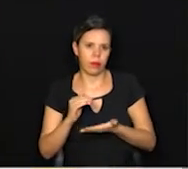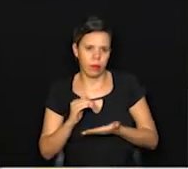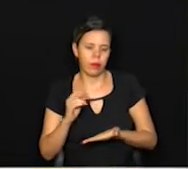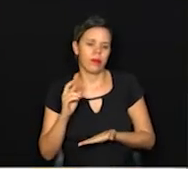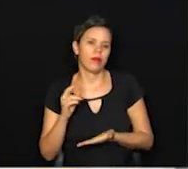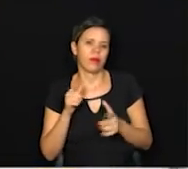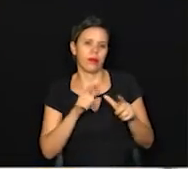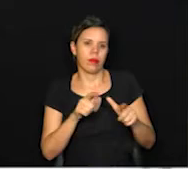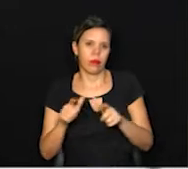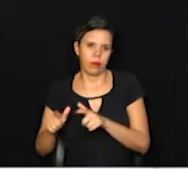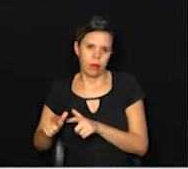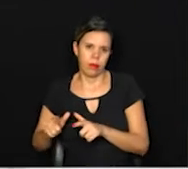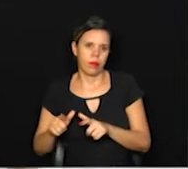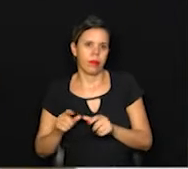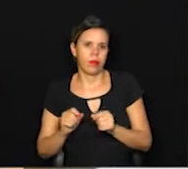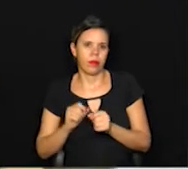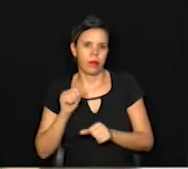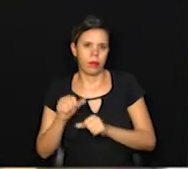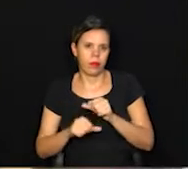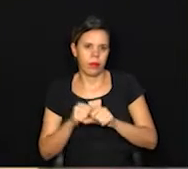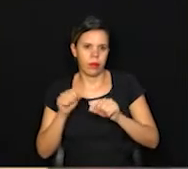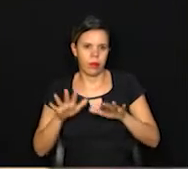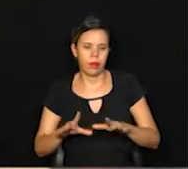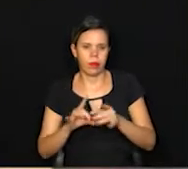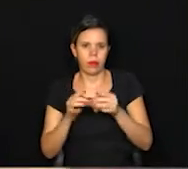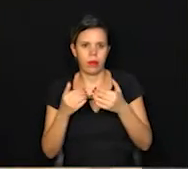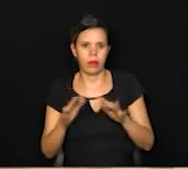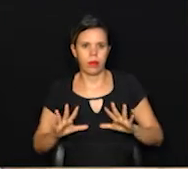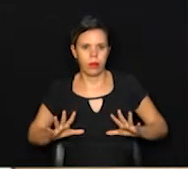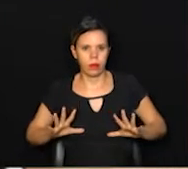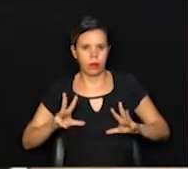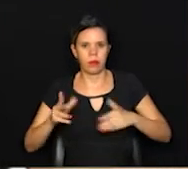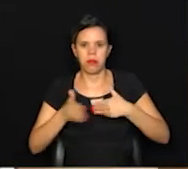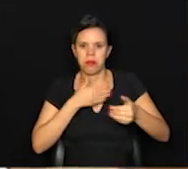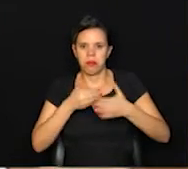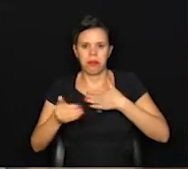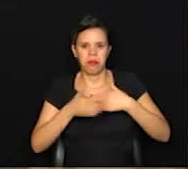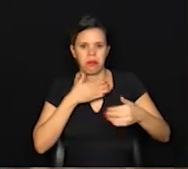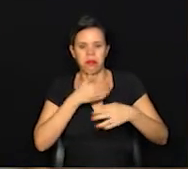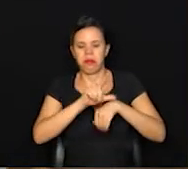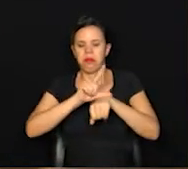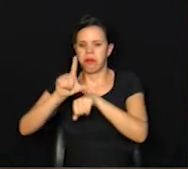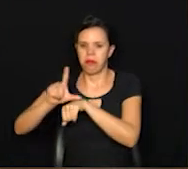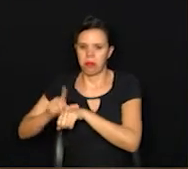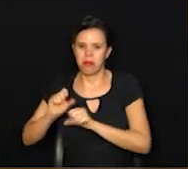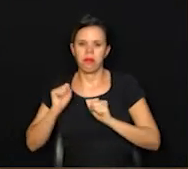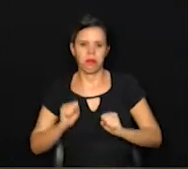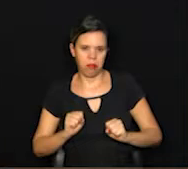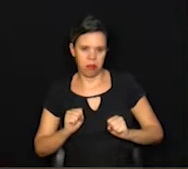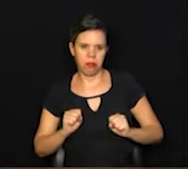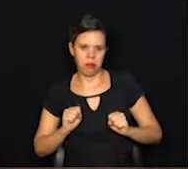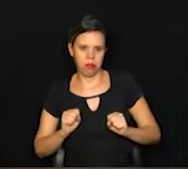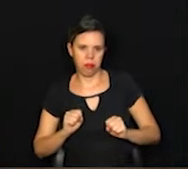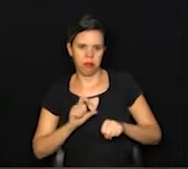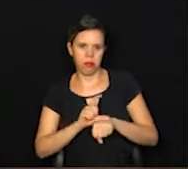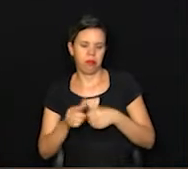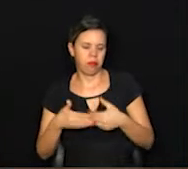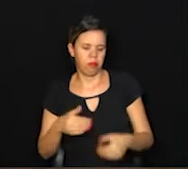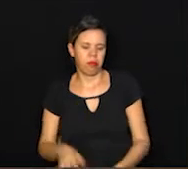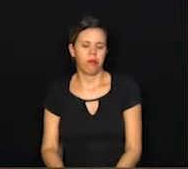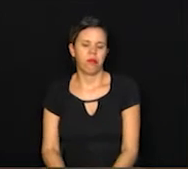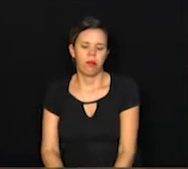estabelecimentos, isso passa também a ficar autorizado para todo e qualquer estabelecimento, inclusive o comércio.